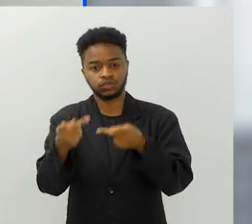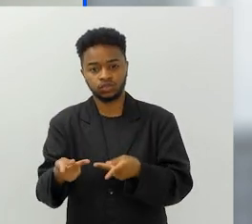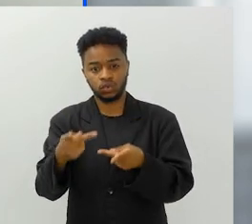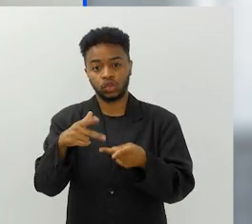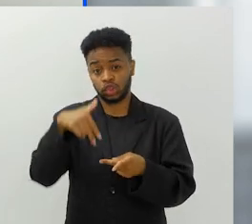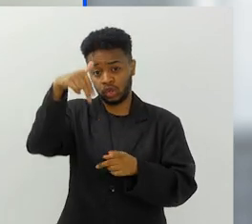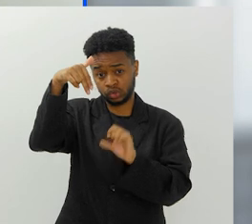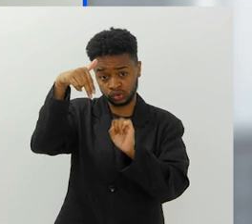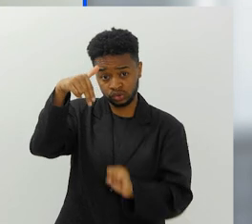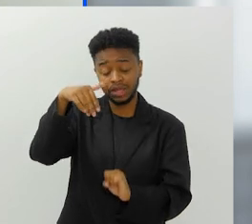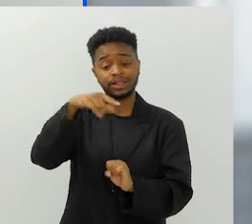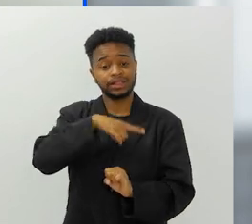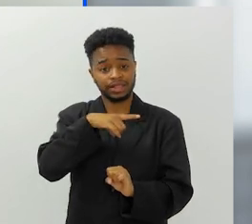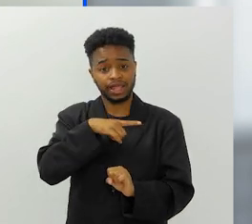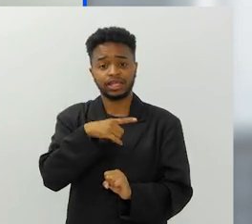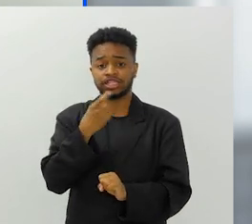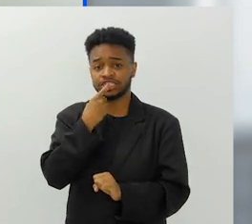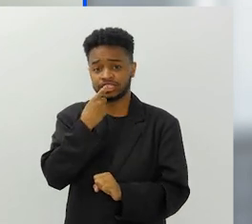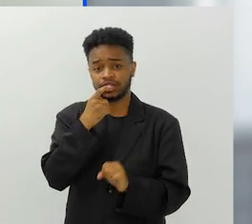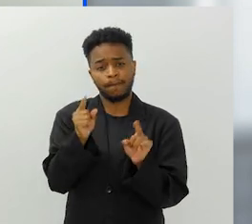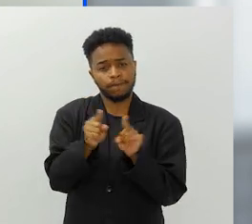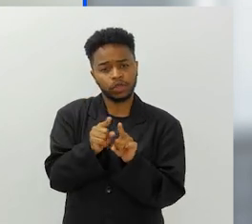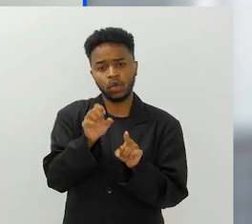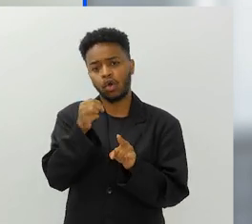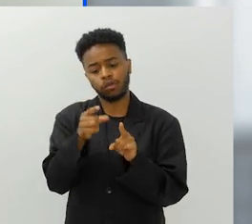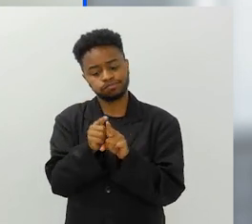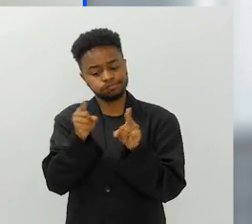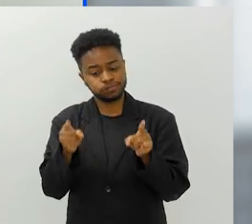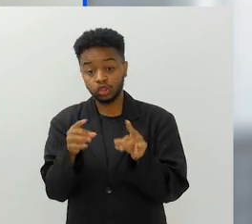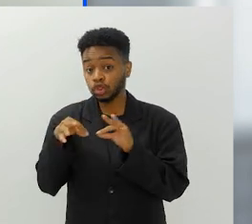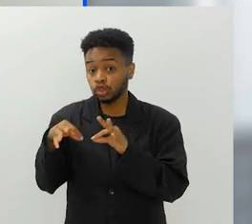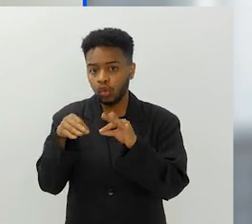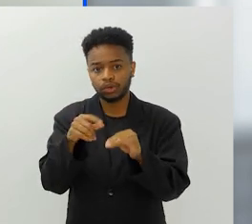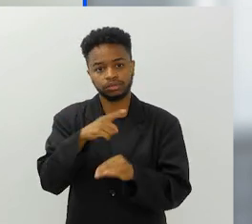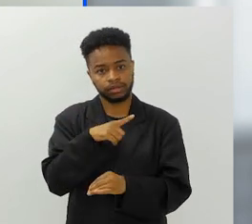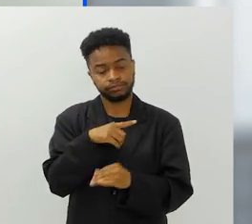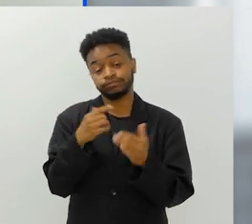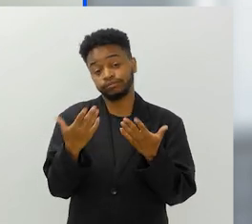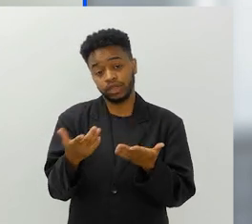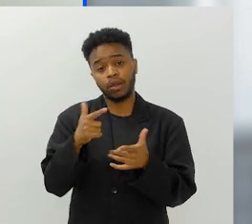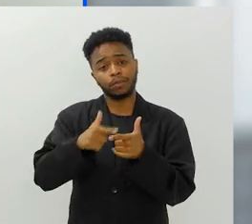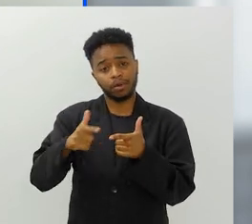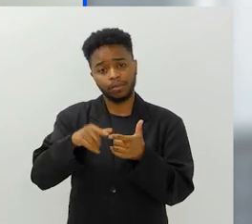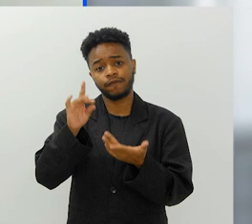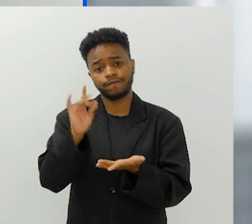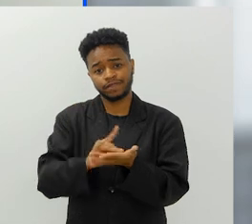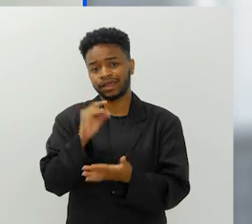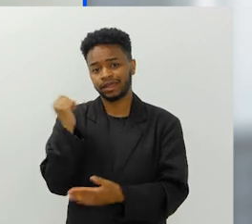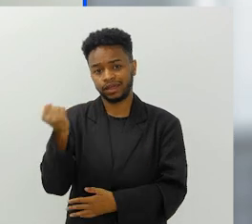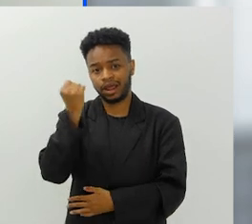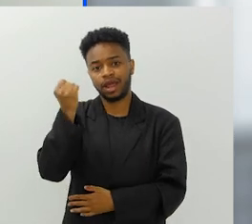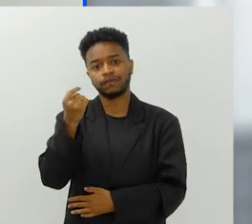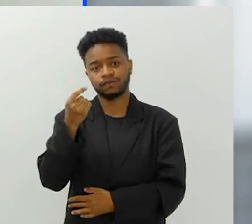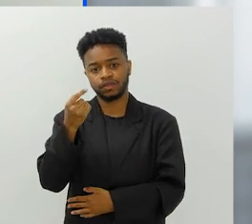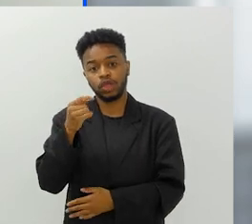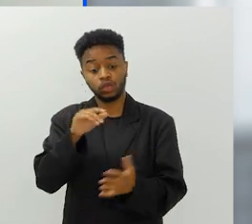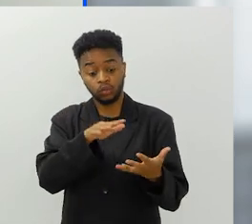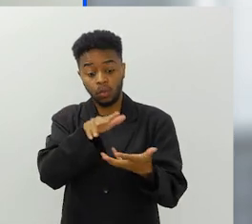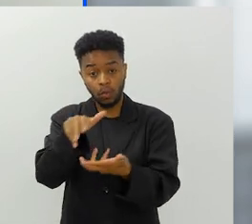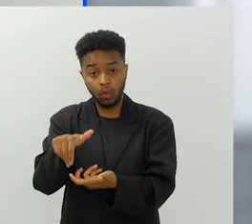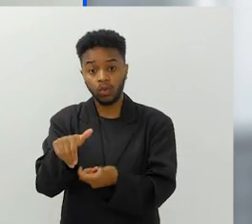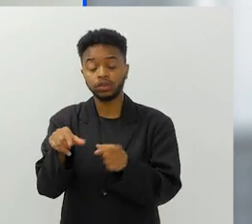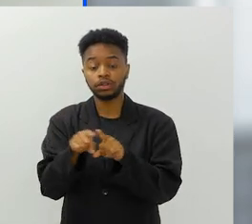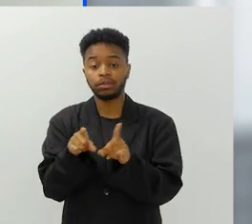do Chuí até o Epoque, tinha microplástico ou macroplástico nessas praias, então, e o problema do plástico realmente é esse problema